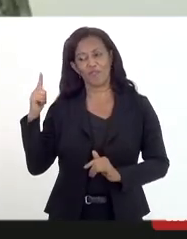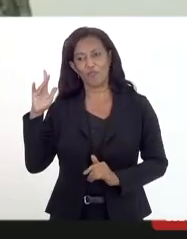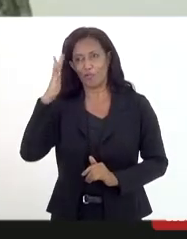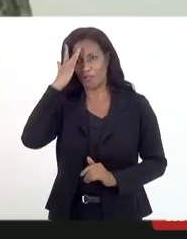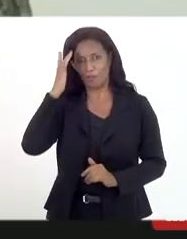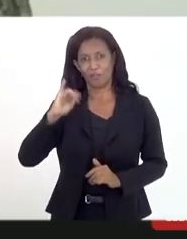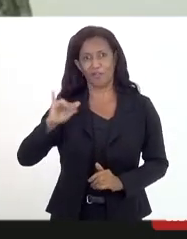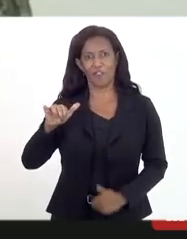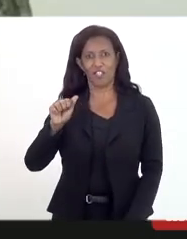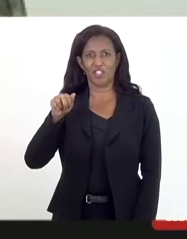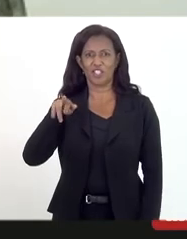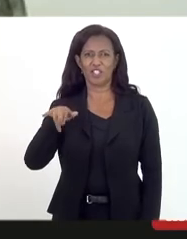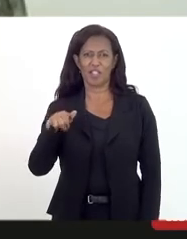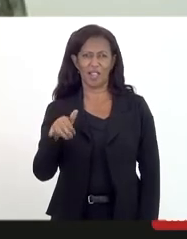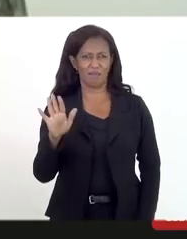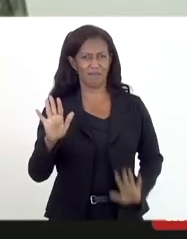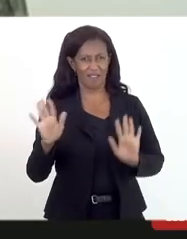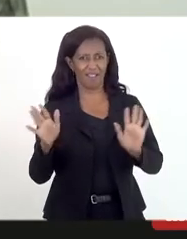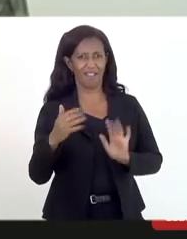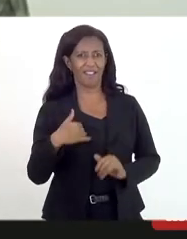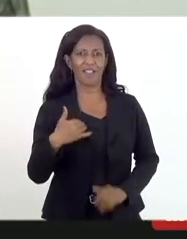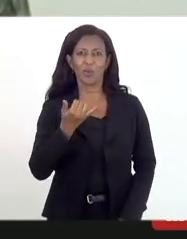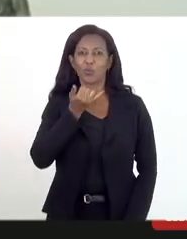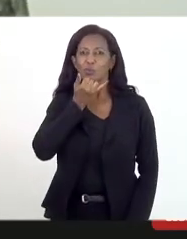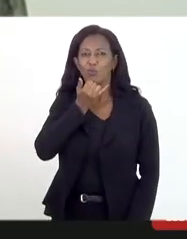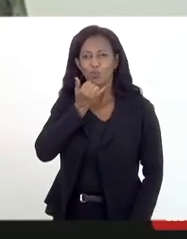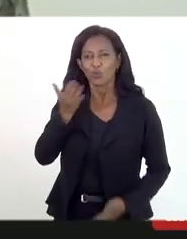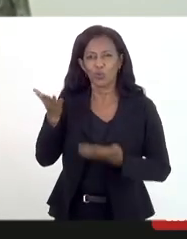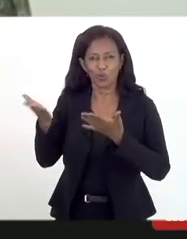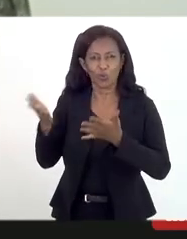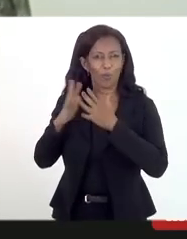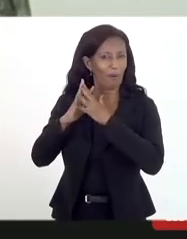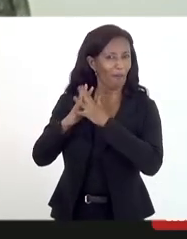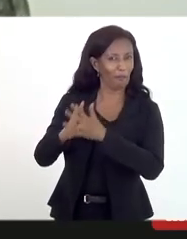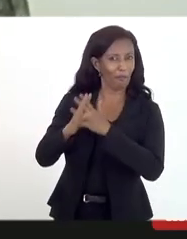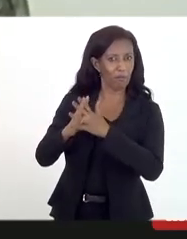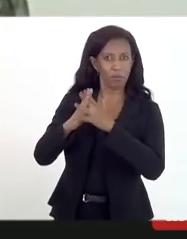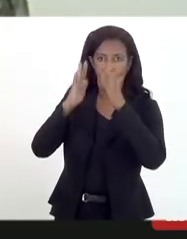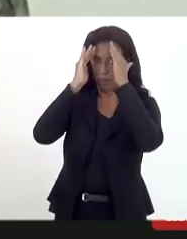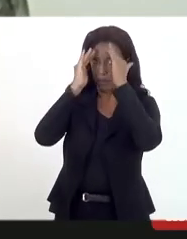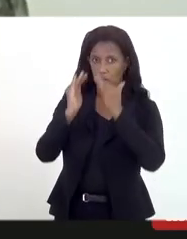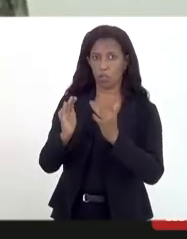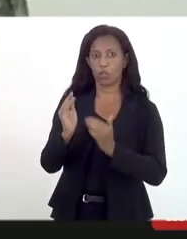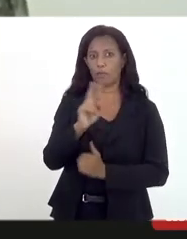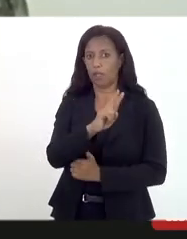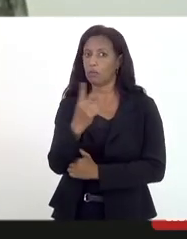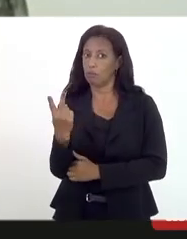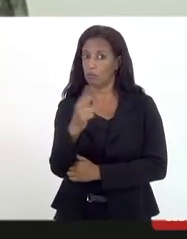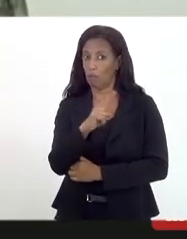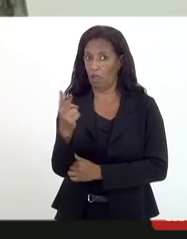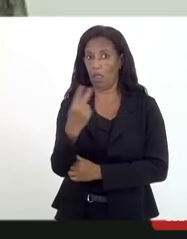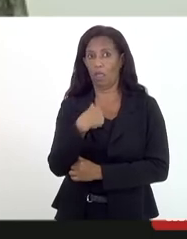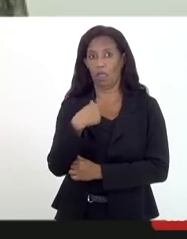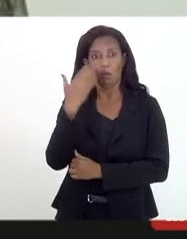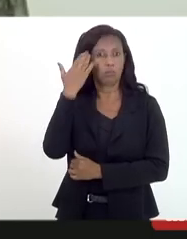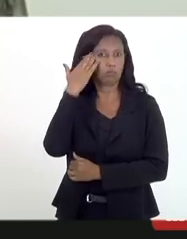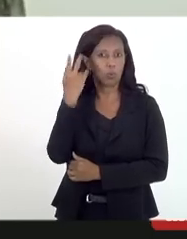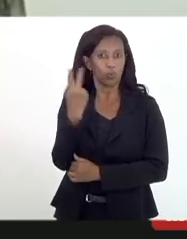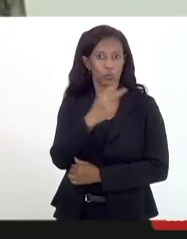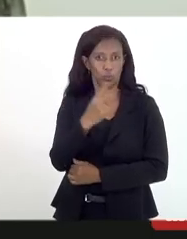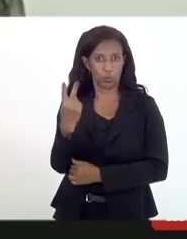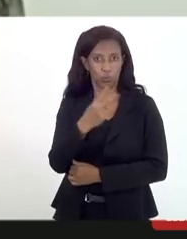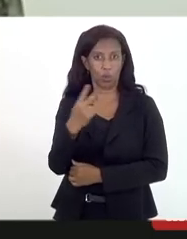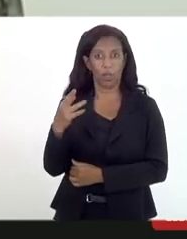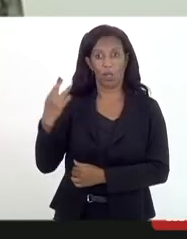peço desculpas aí a minha confusão mas eu respeito a posição de ambos e sei e acompanho muito essa questão